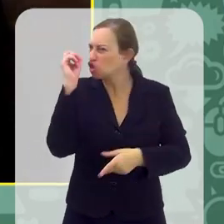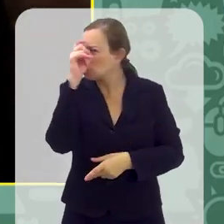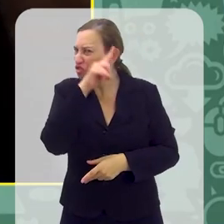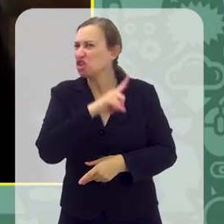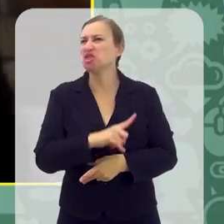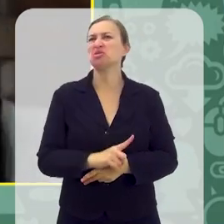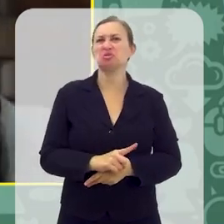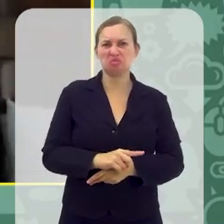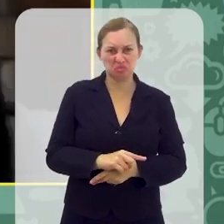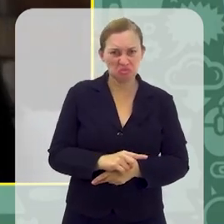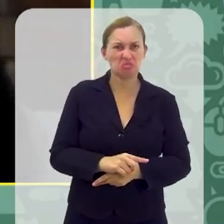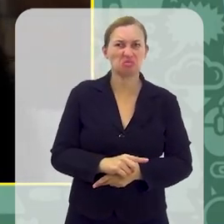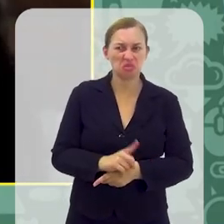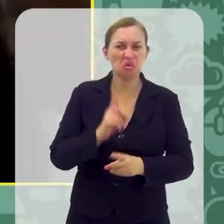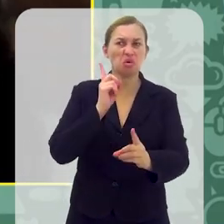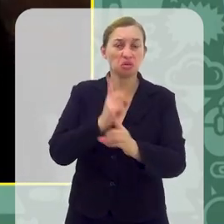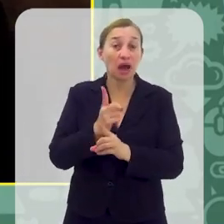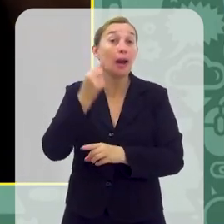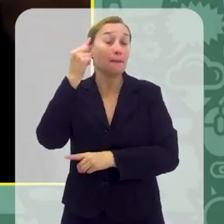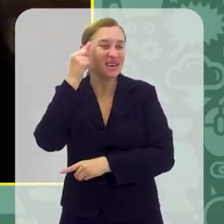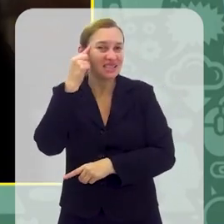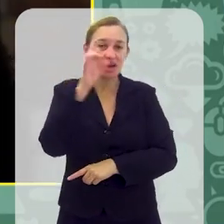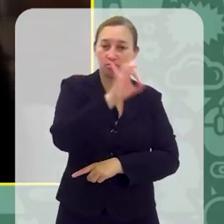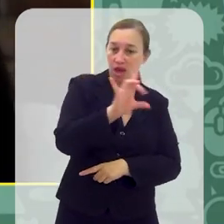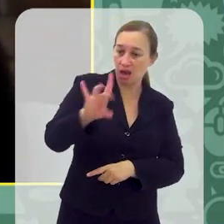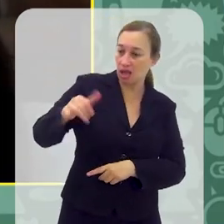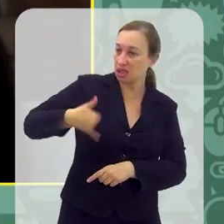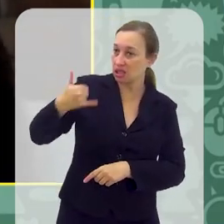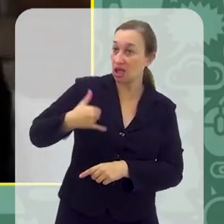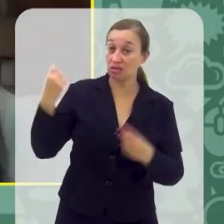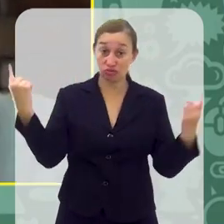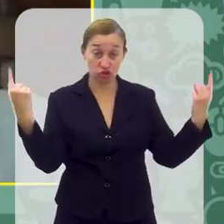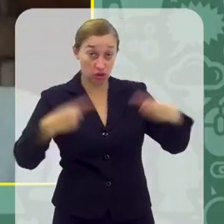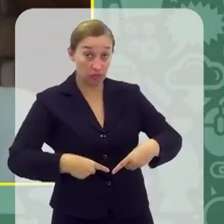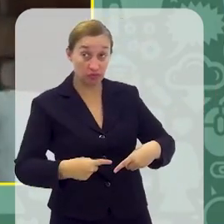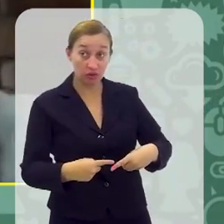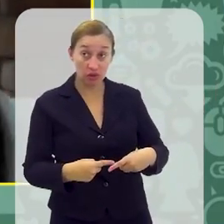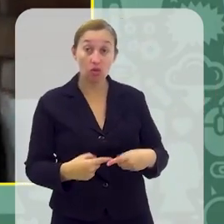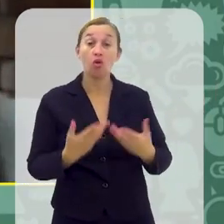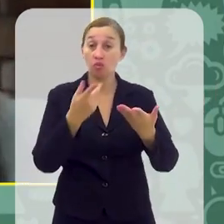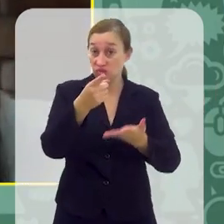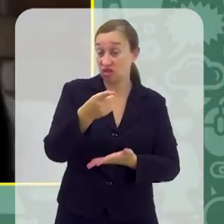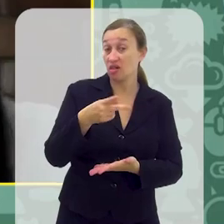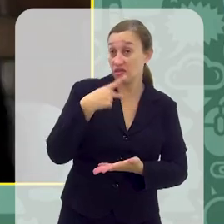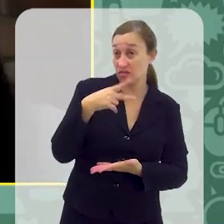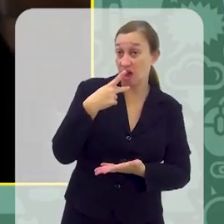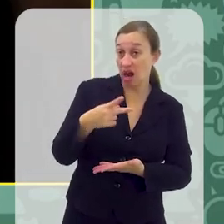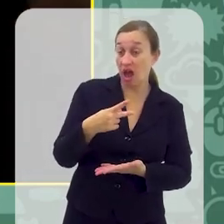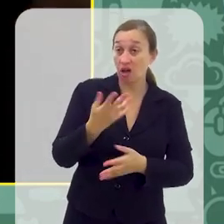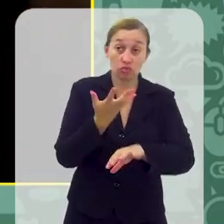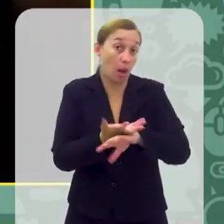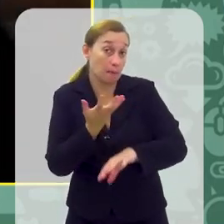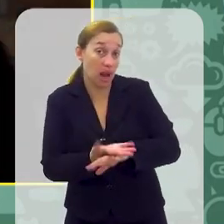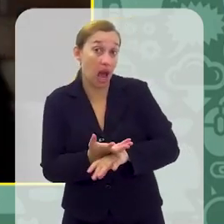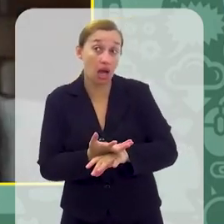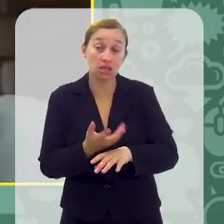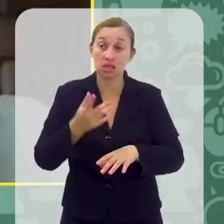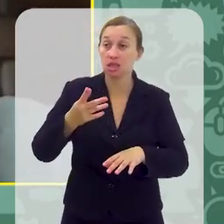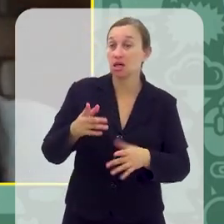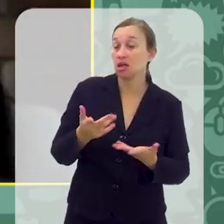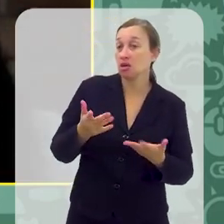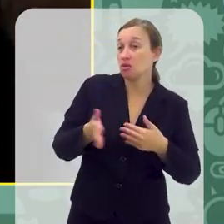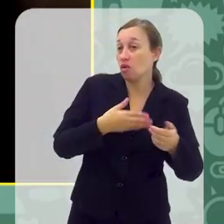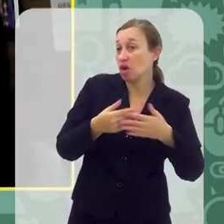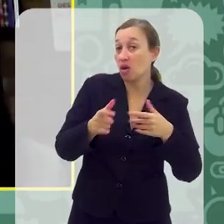raridade, né, não se fala tanto, então pensar, acho que para cada idade vai ter os seus desafios, né, então como você falou, uma praça pública, para um